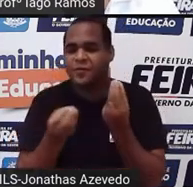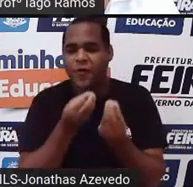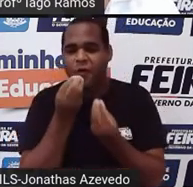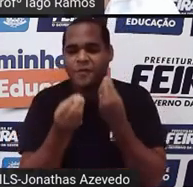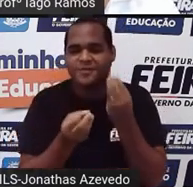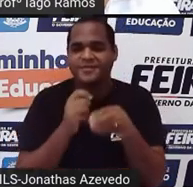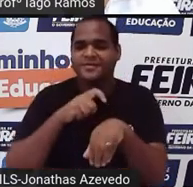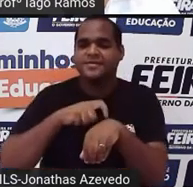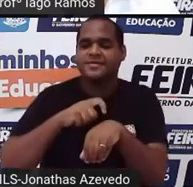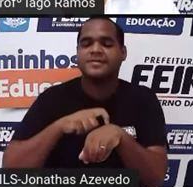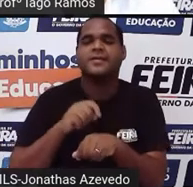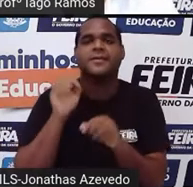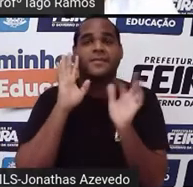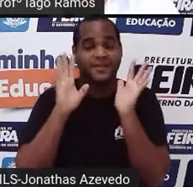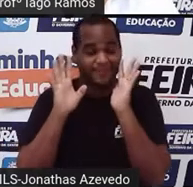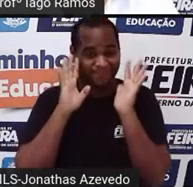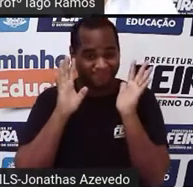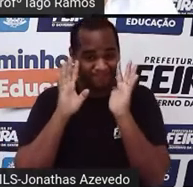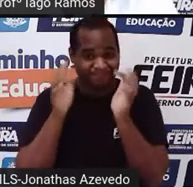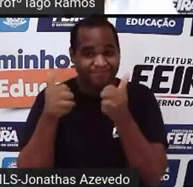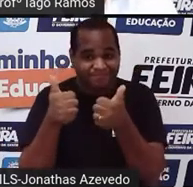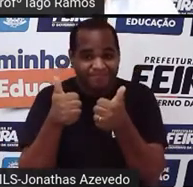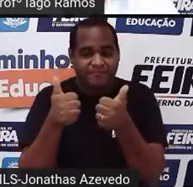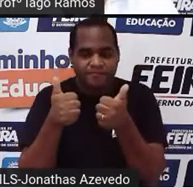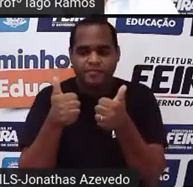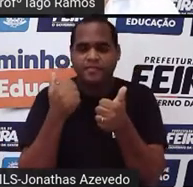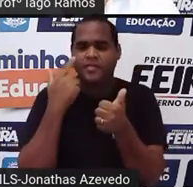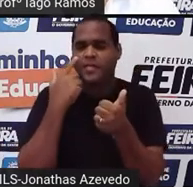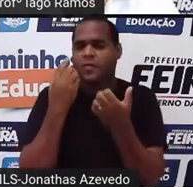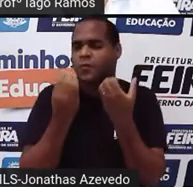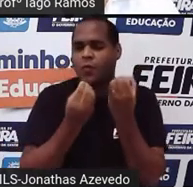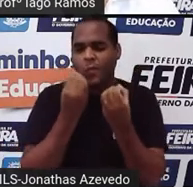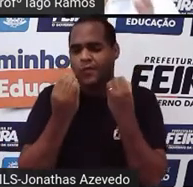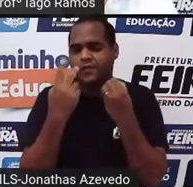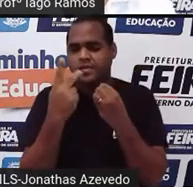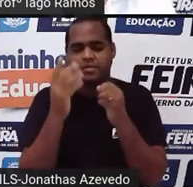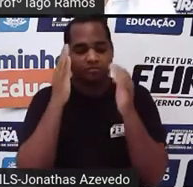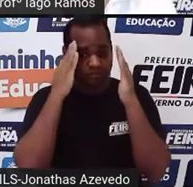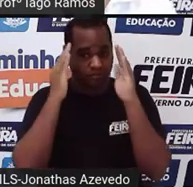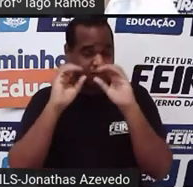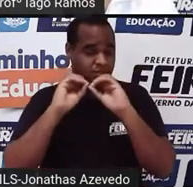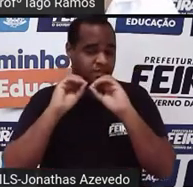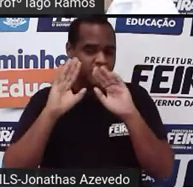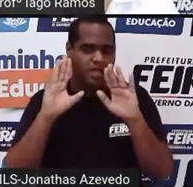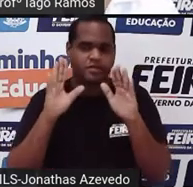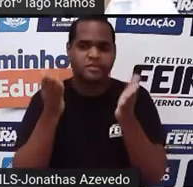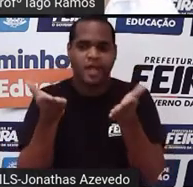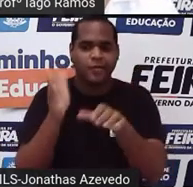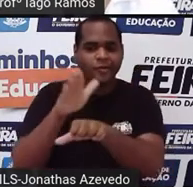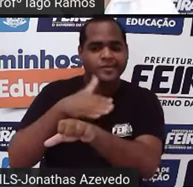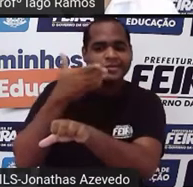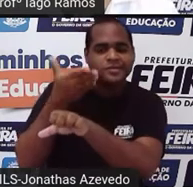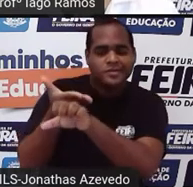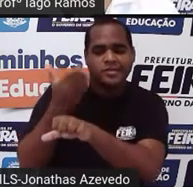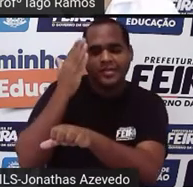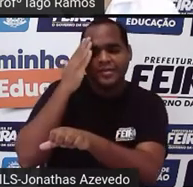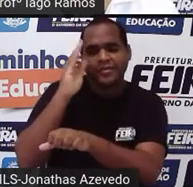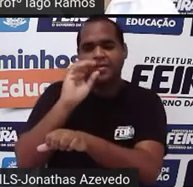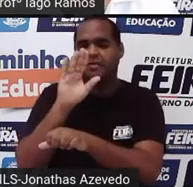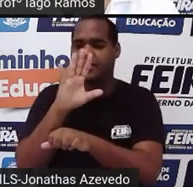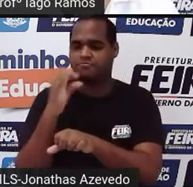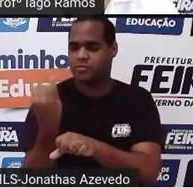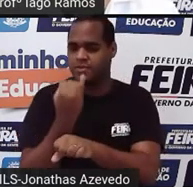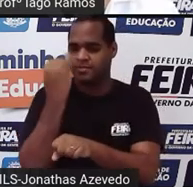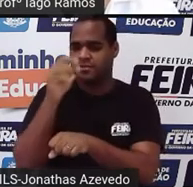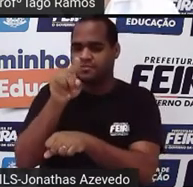dar um tempinho e pensar no seguinte. O quanto é que a gente entendeu até aqui, até esse momento da aula? É importante a gente parar e